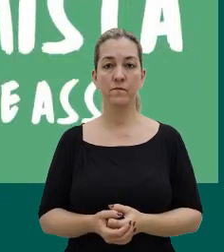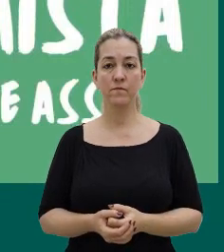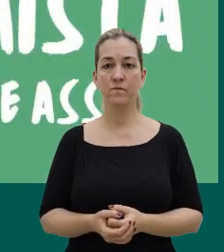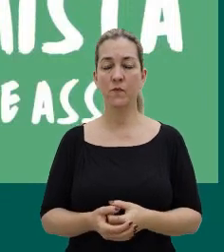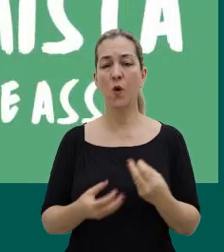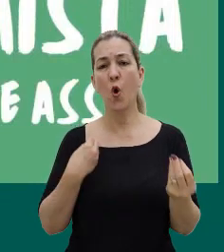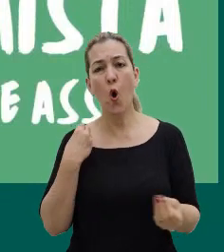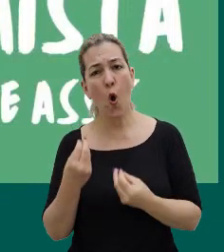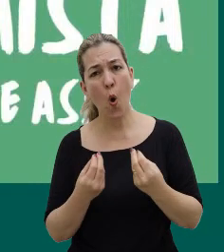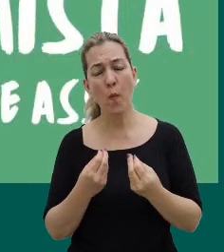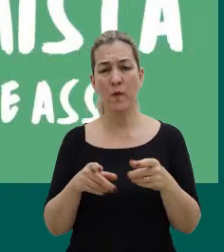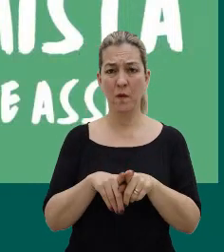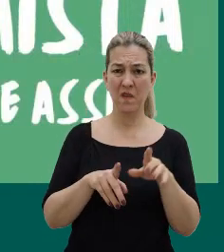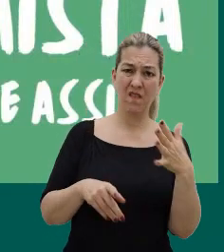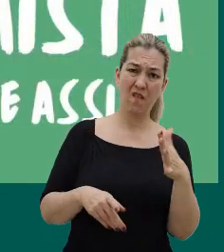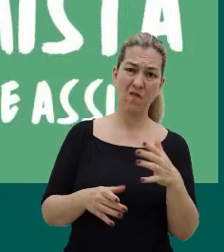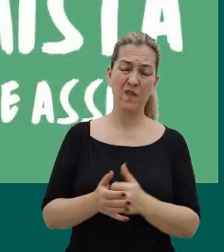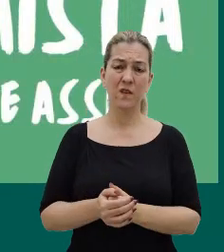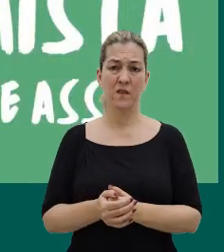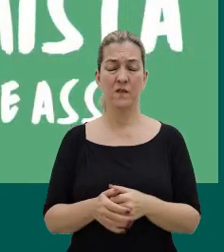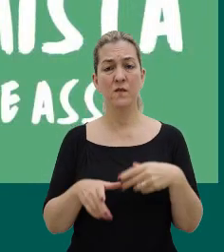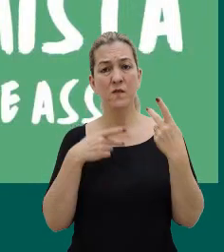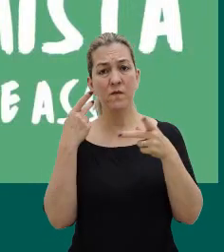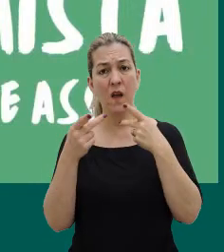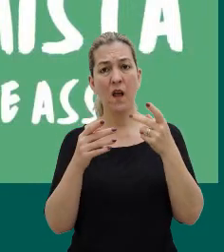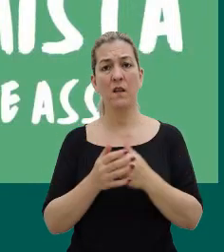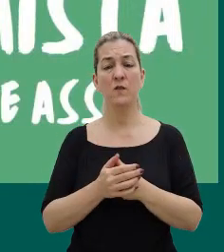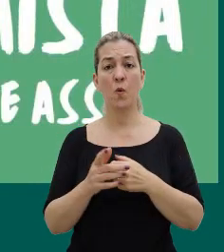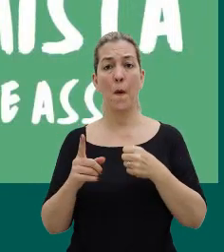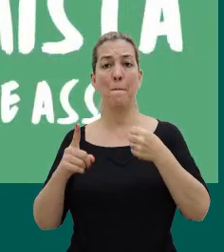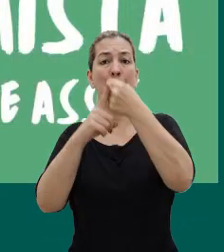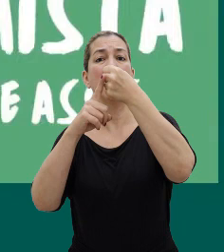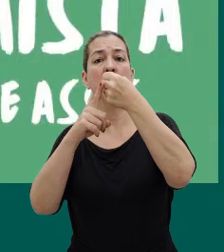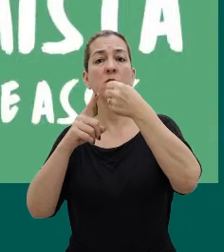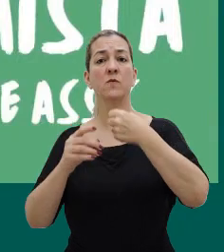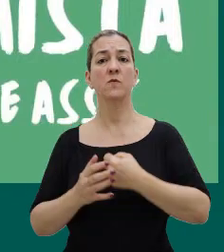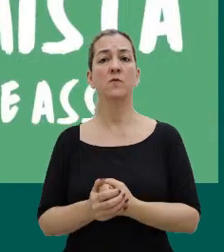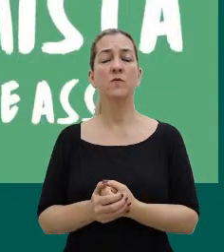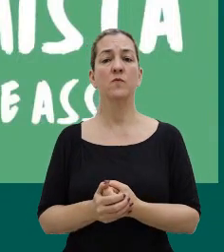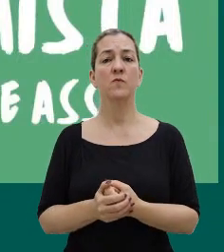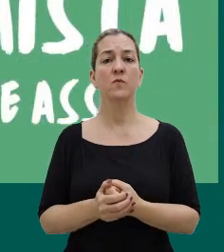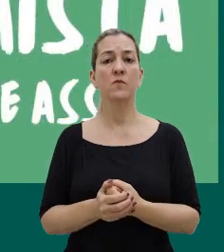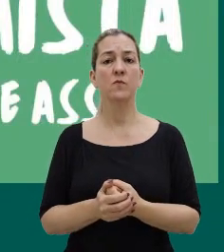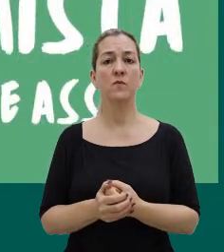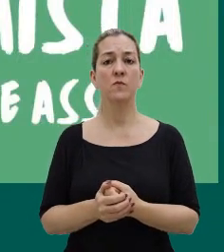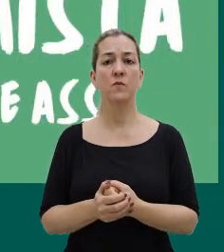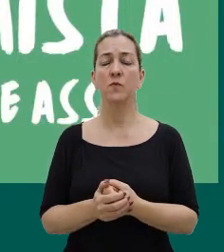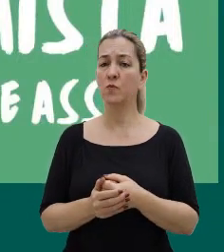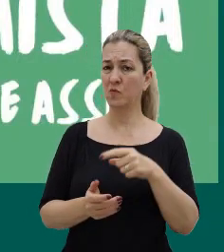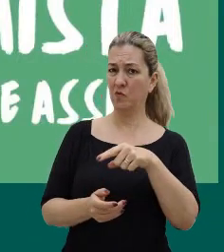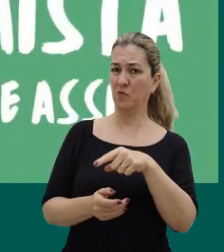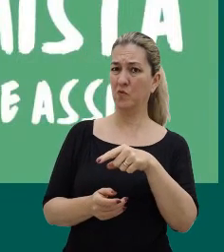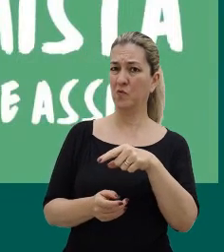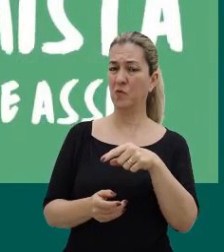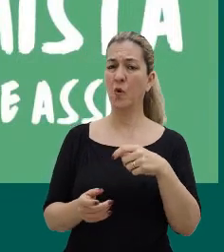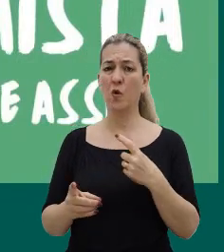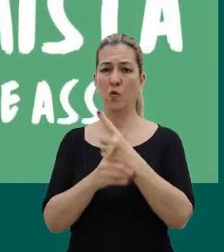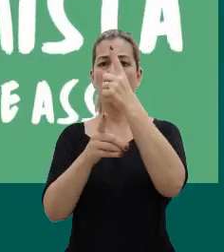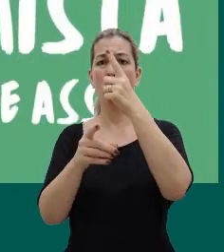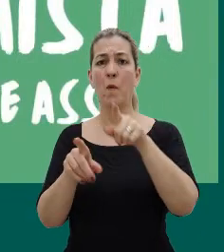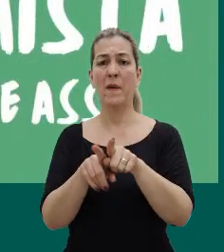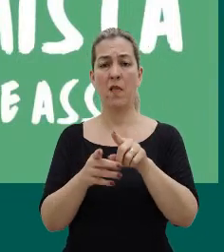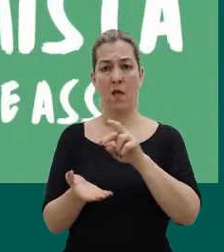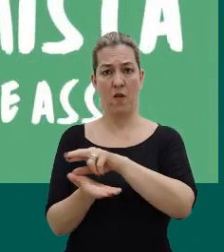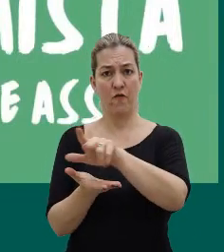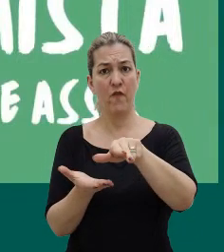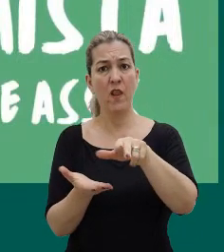Assim como talvez também a gente nos fala de um impacto, né, dessa tal, dessa descoberta da